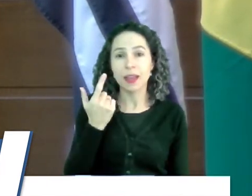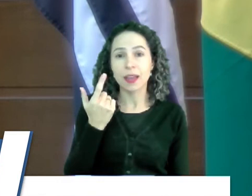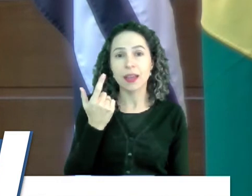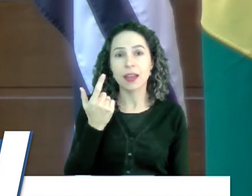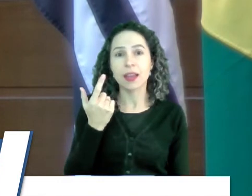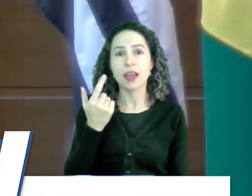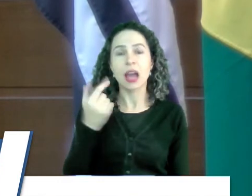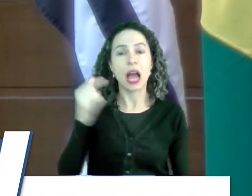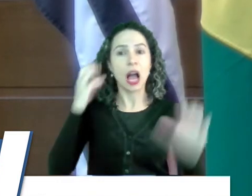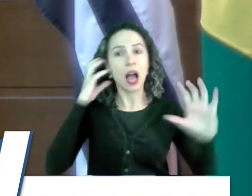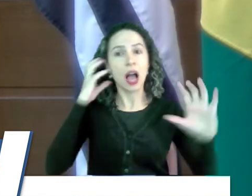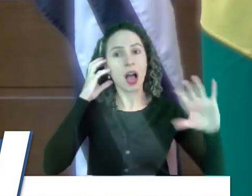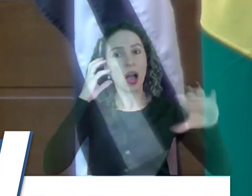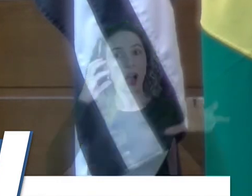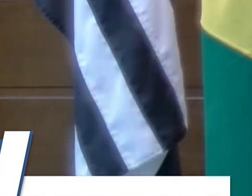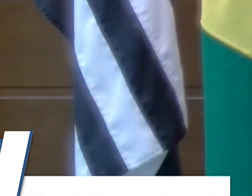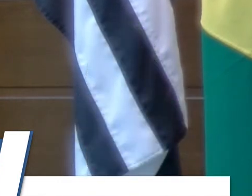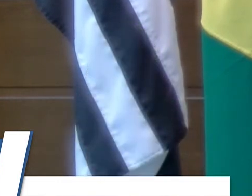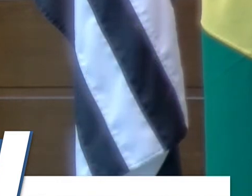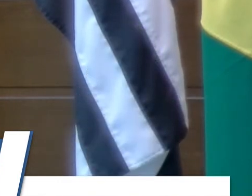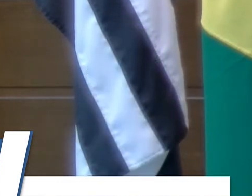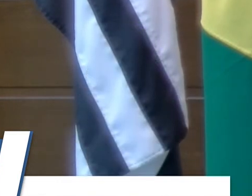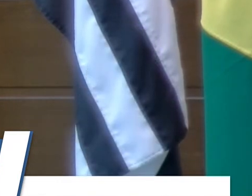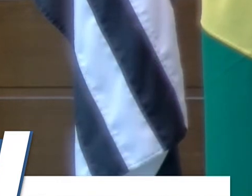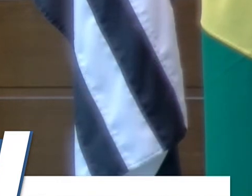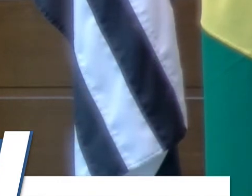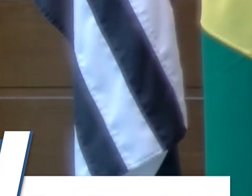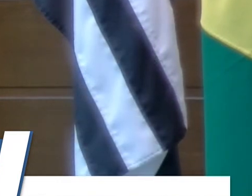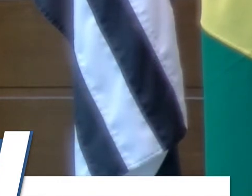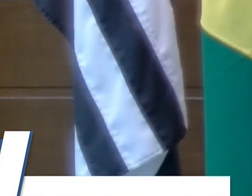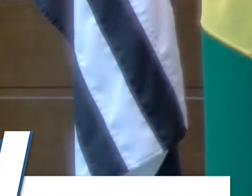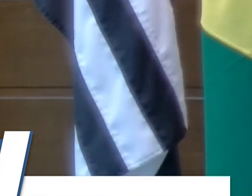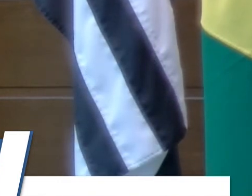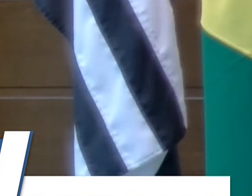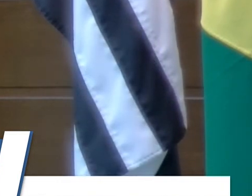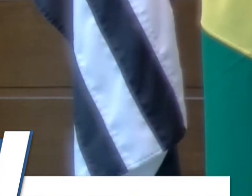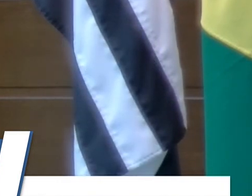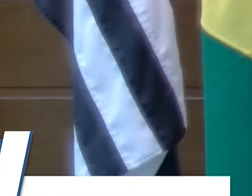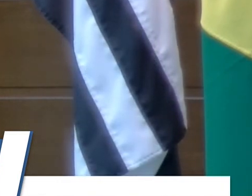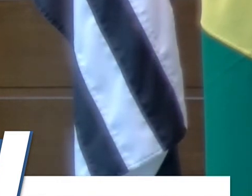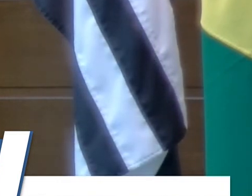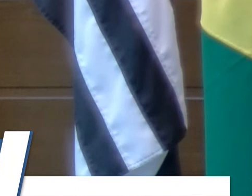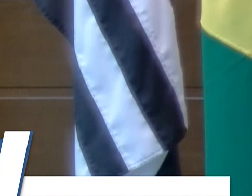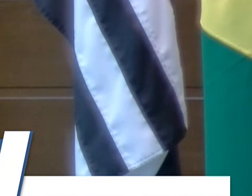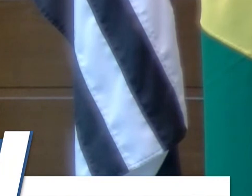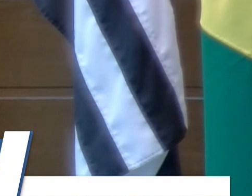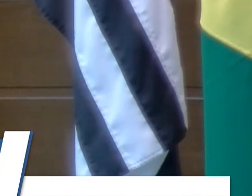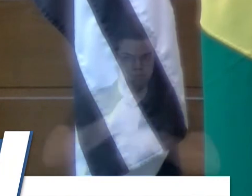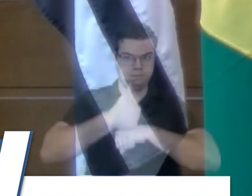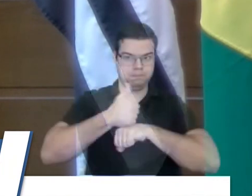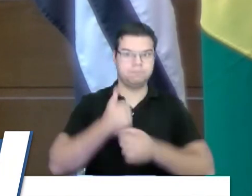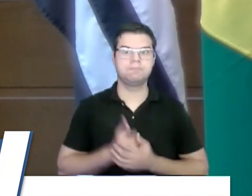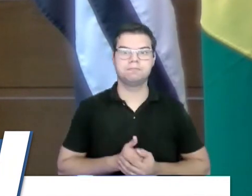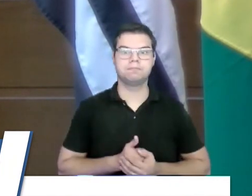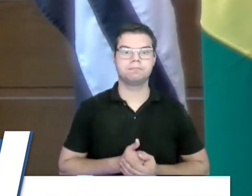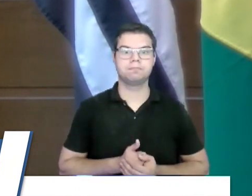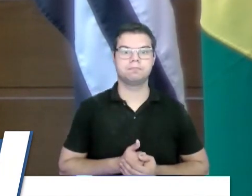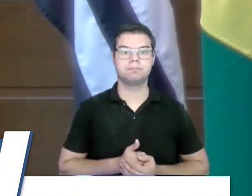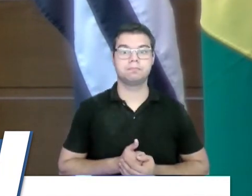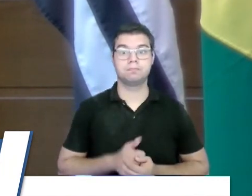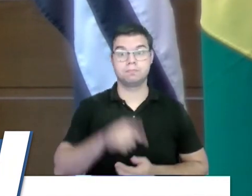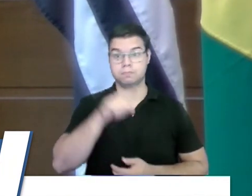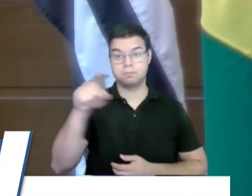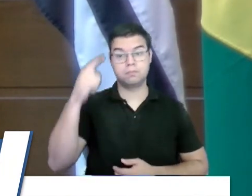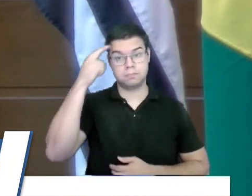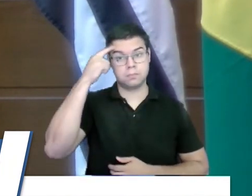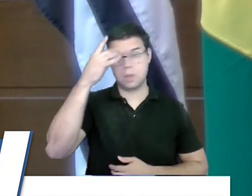rádio Hertz, que é uma rádio de muita audiência, todo mundo vendo aquilo lá. A pessoa atendeu na